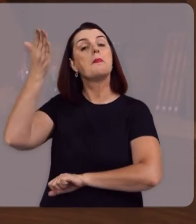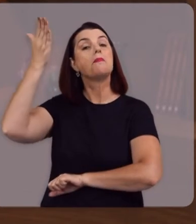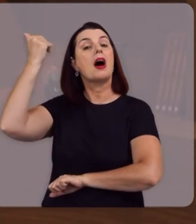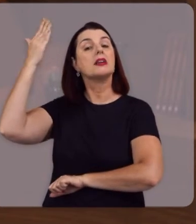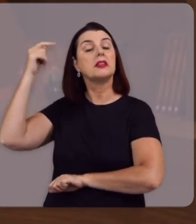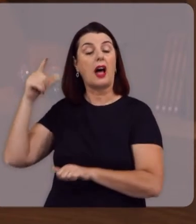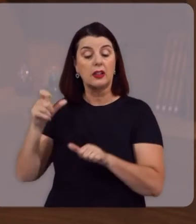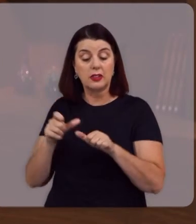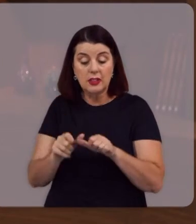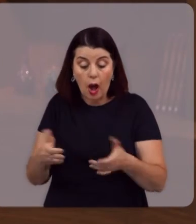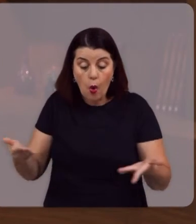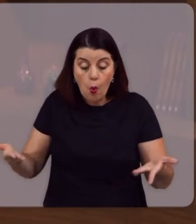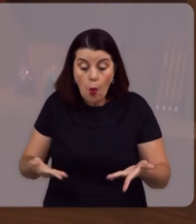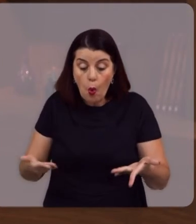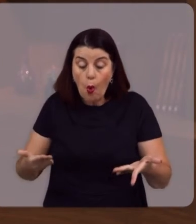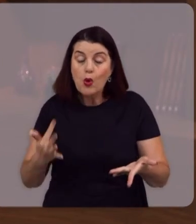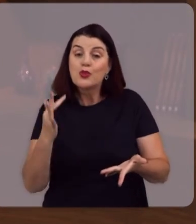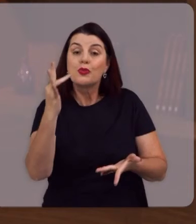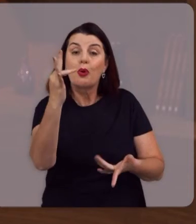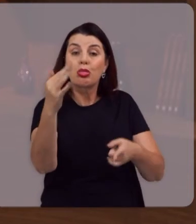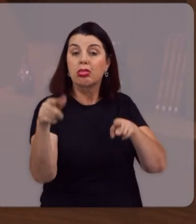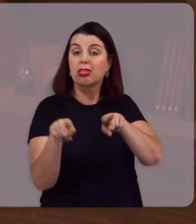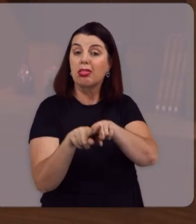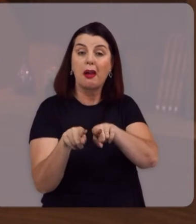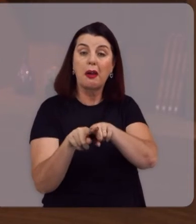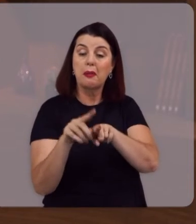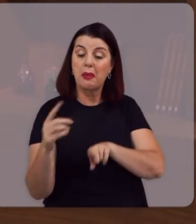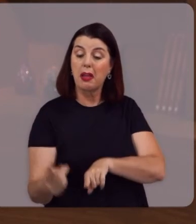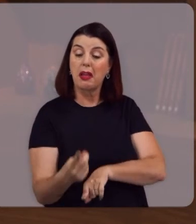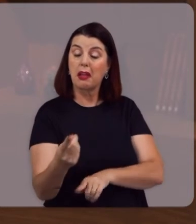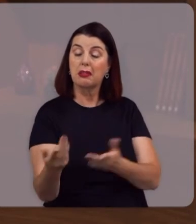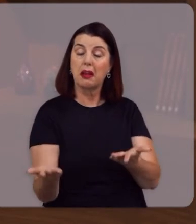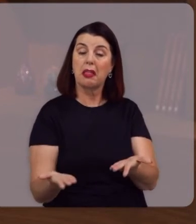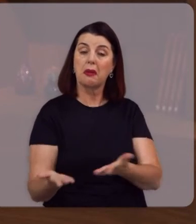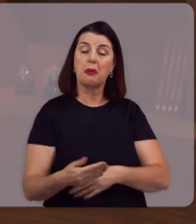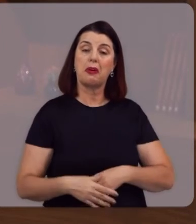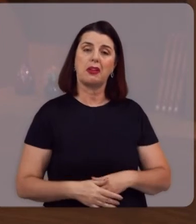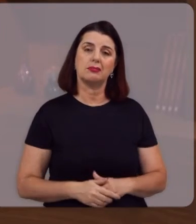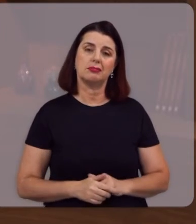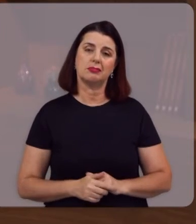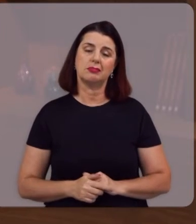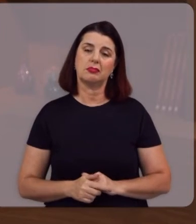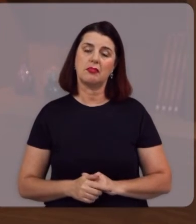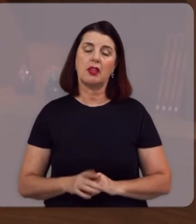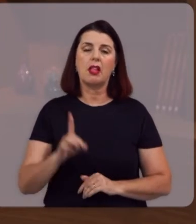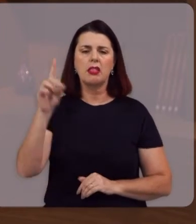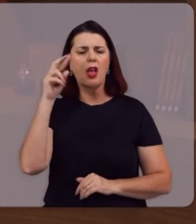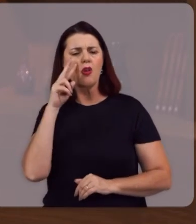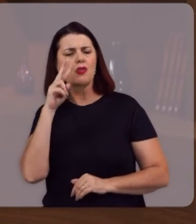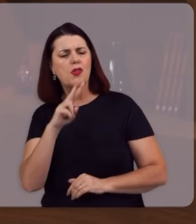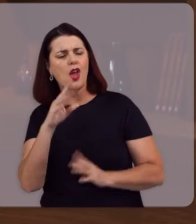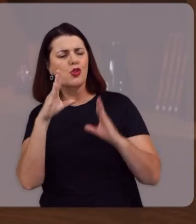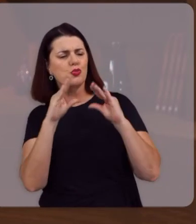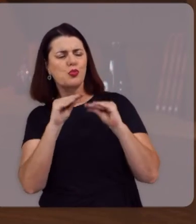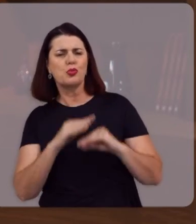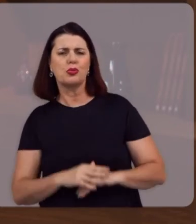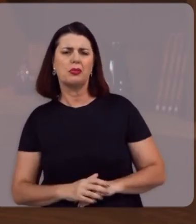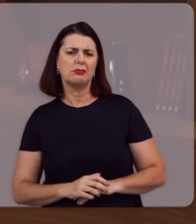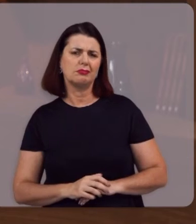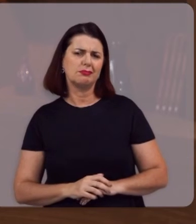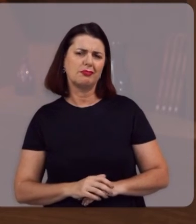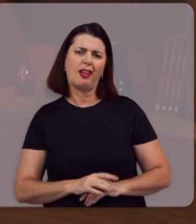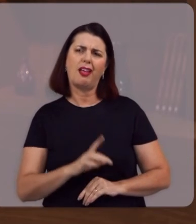passado Deus está aqui No presente Deus está lá No futuro No seu eterno agora Deus enxerga No escuro